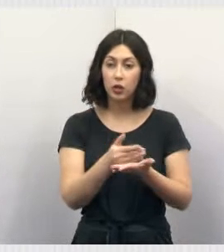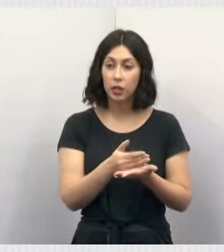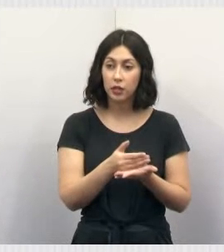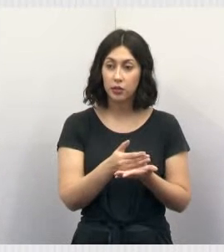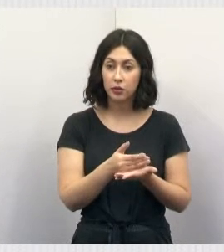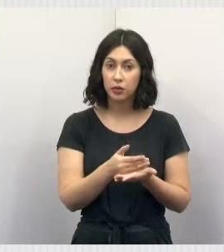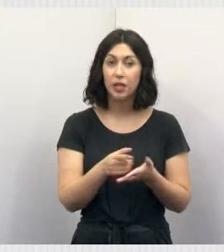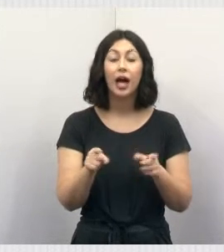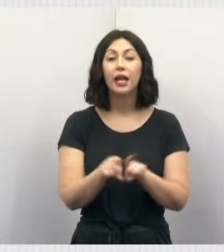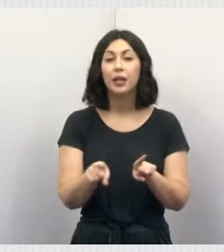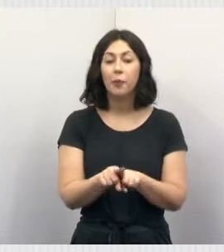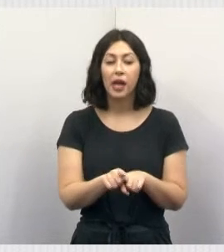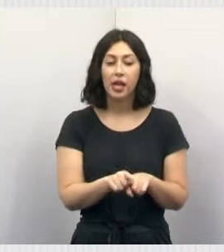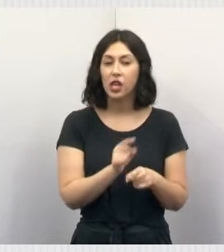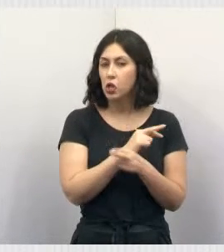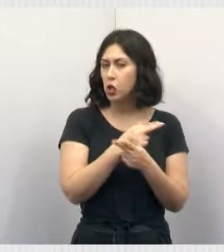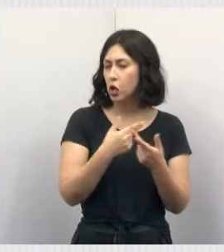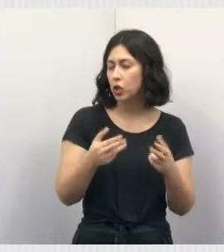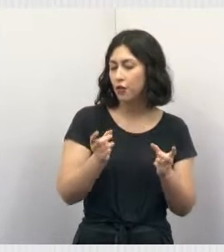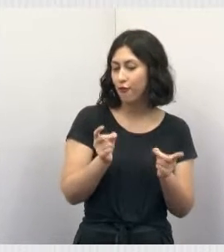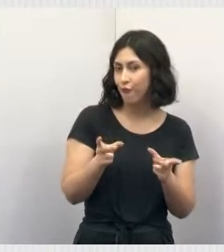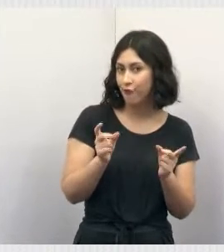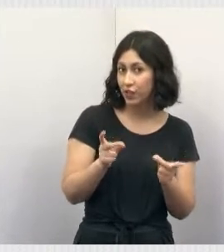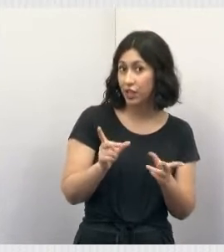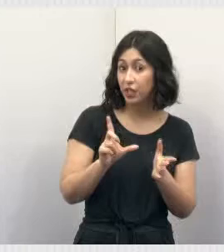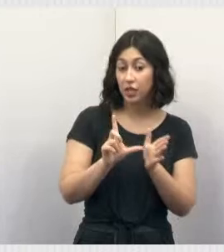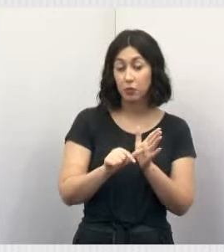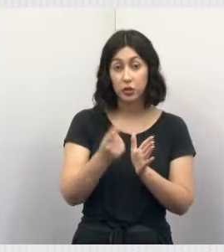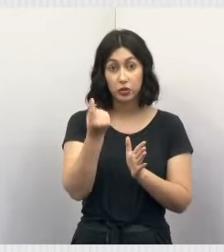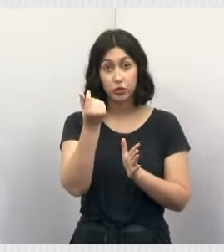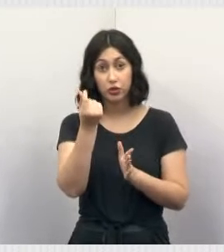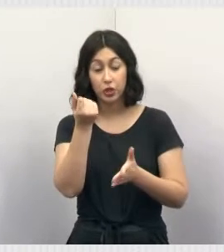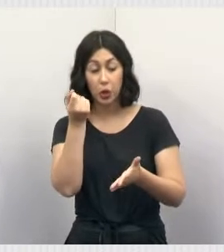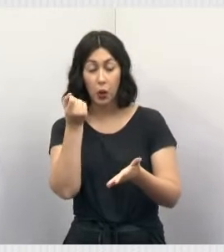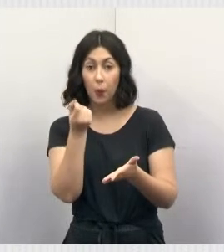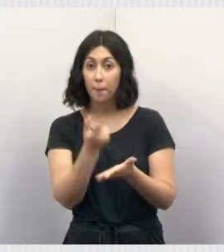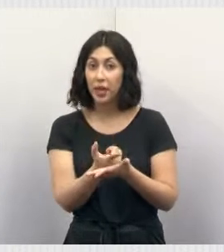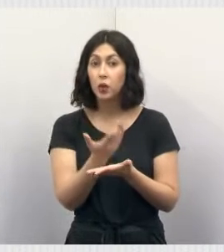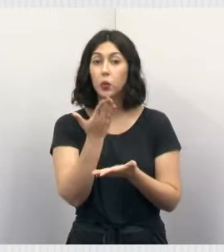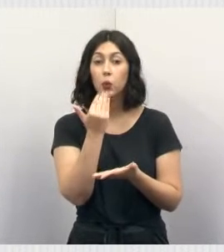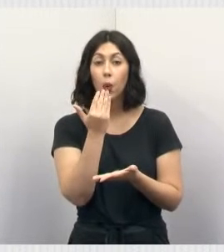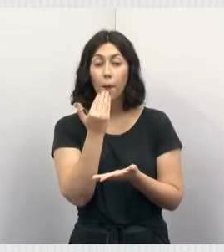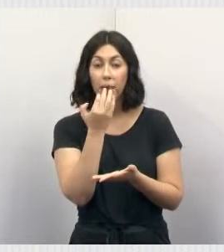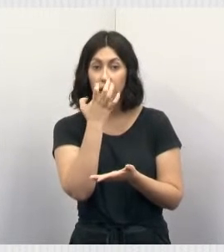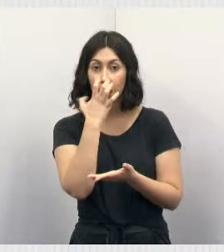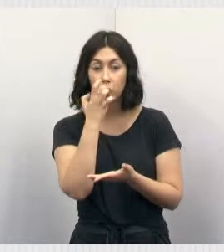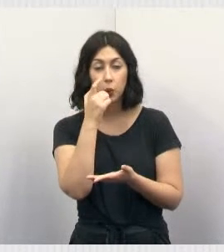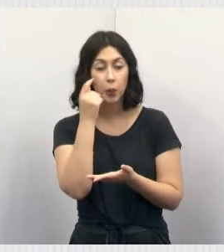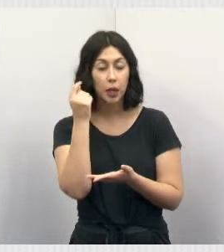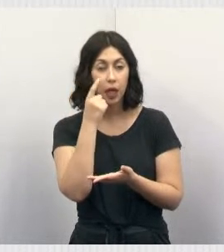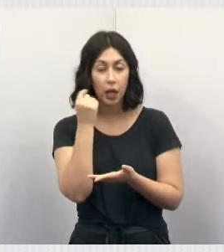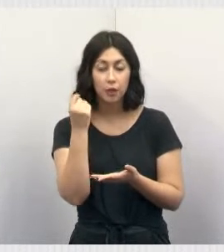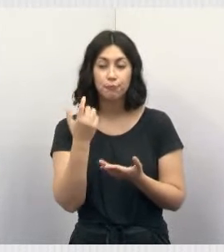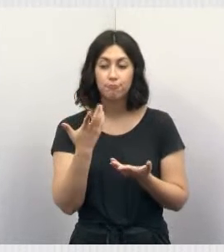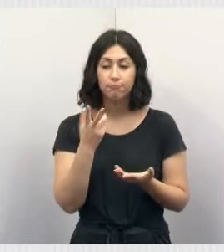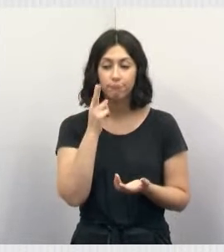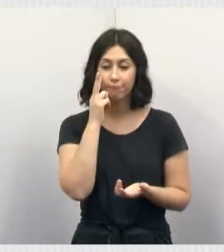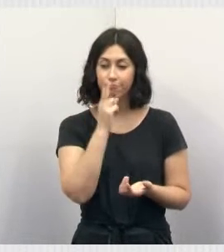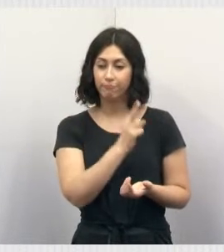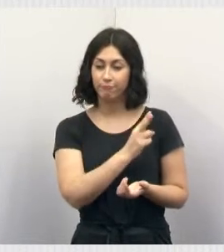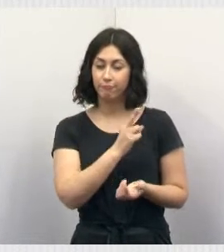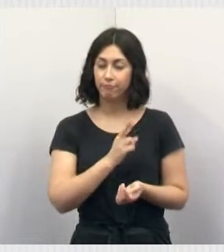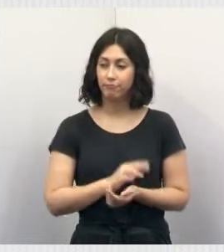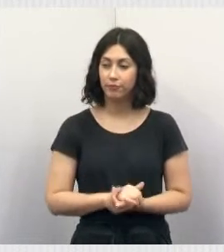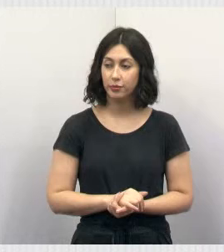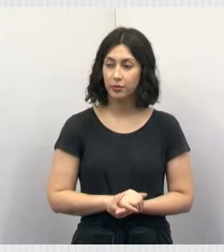venderam produtos na escola para poder arrecadar o dinheiro, para poder comprar o saco de ração. Passa o vídeo, por favor.